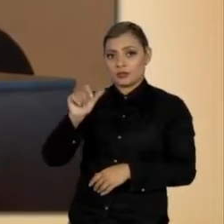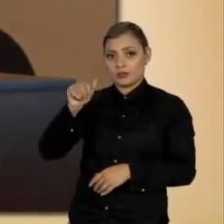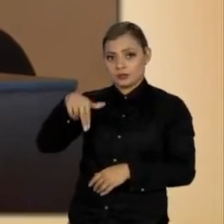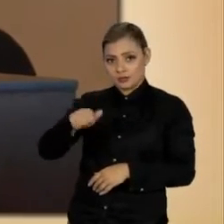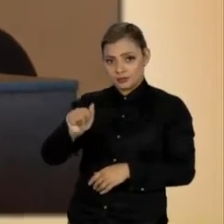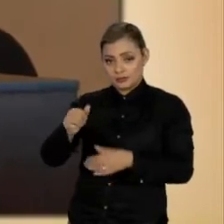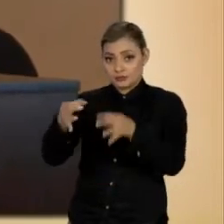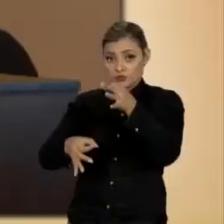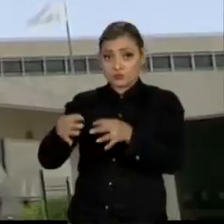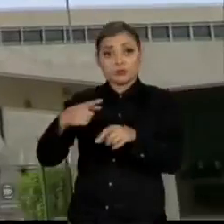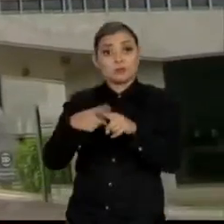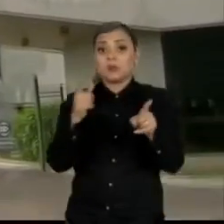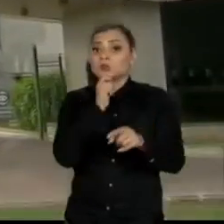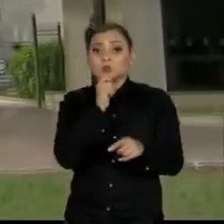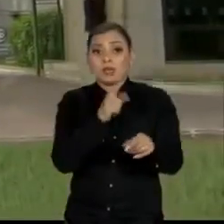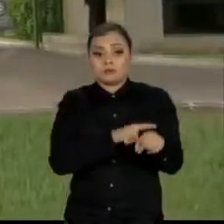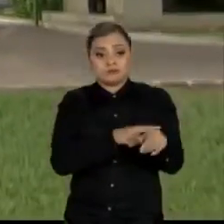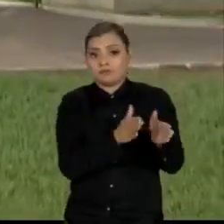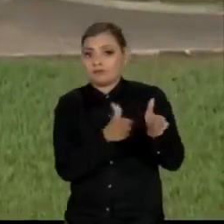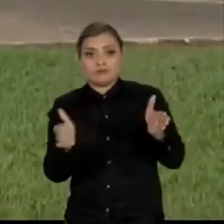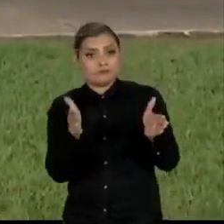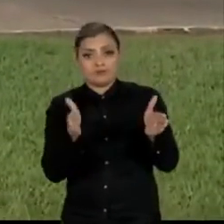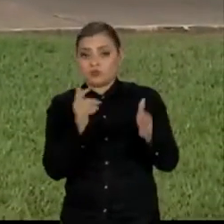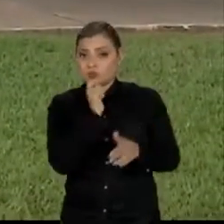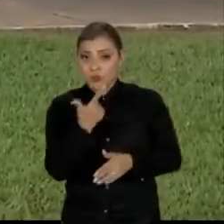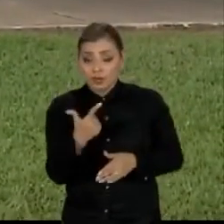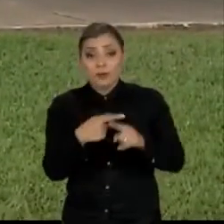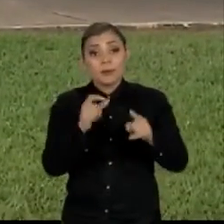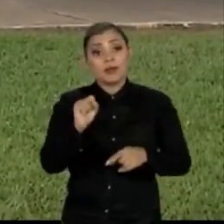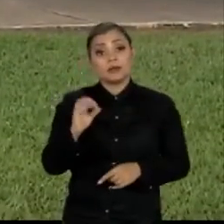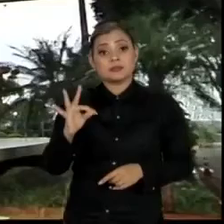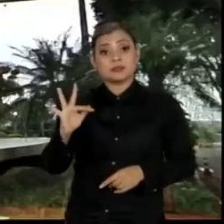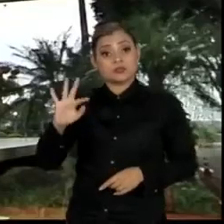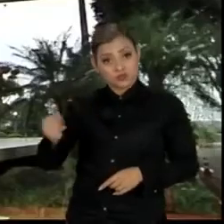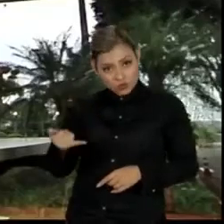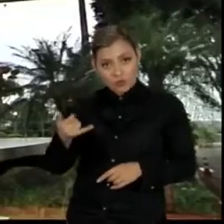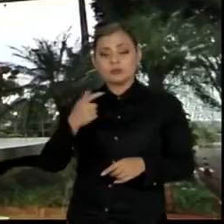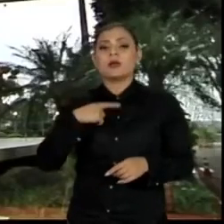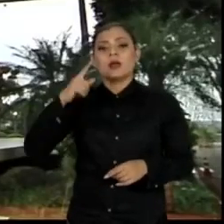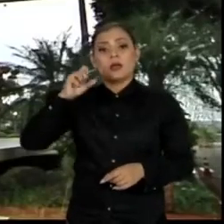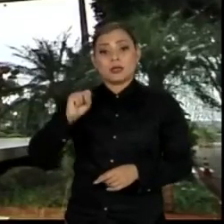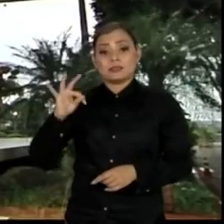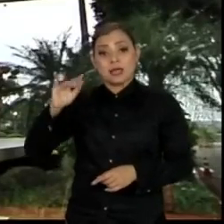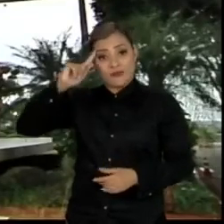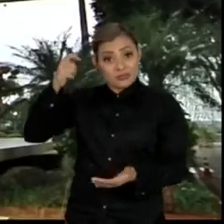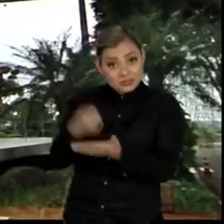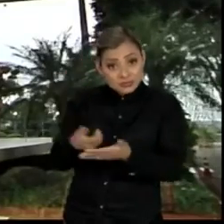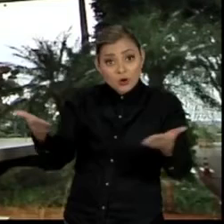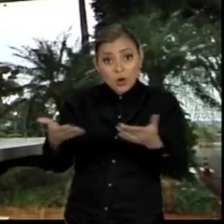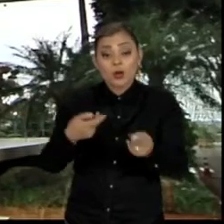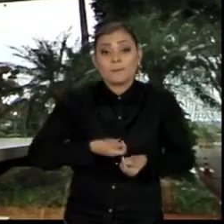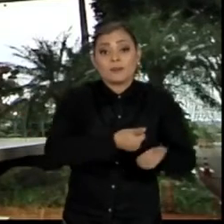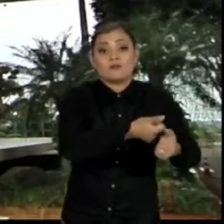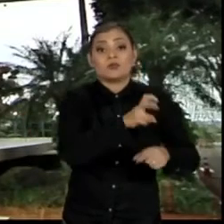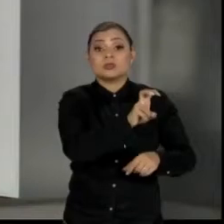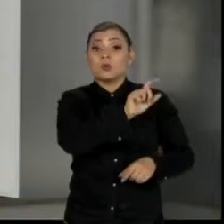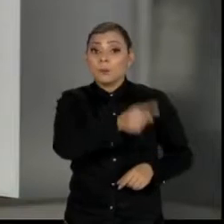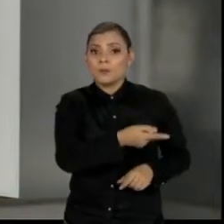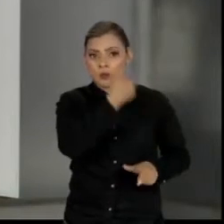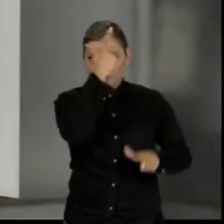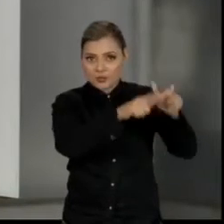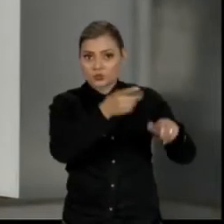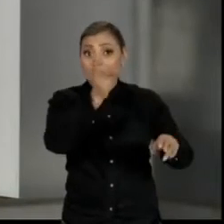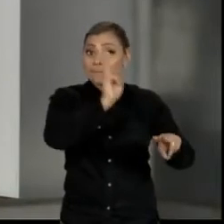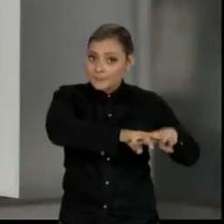não há prazo para isso acontecer. Além do ex-presidente Lula, o STJ calcula que a decisão do Supremo possa beneficiar cerca de 5 mil presos em